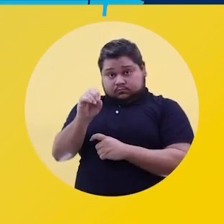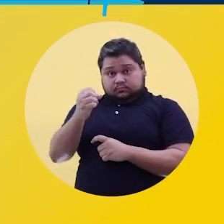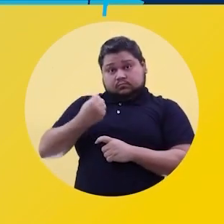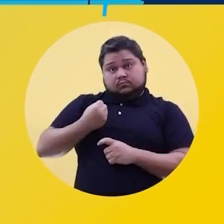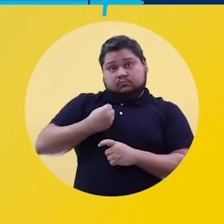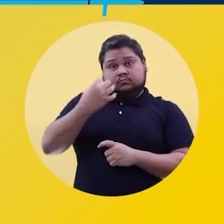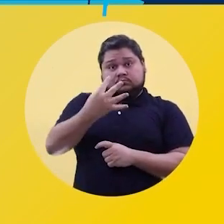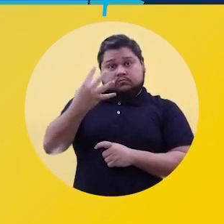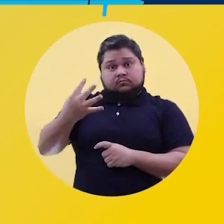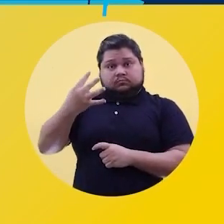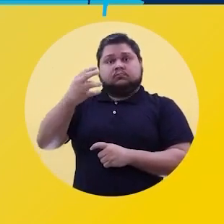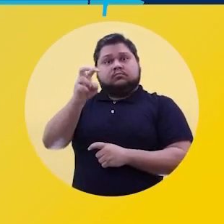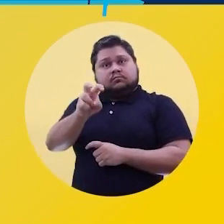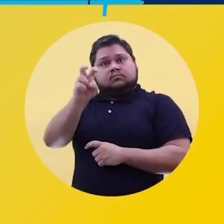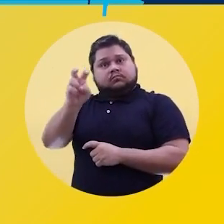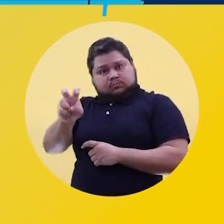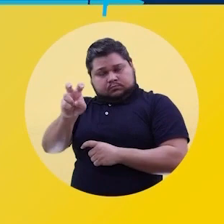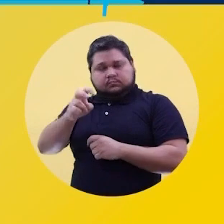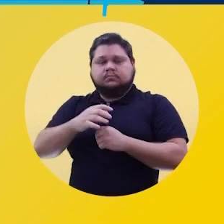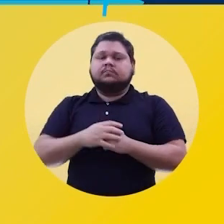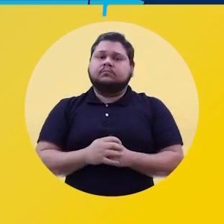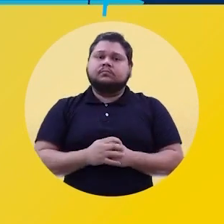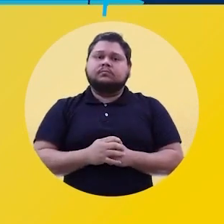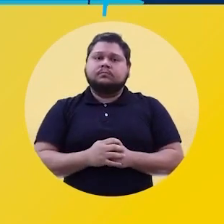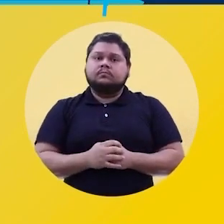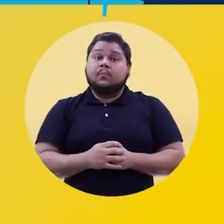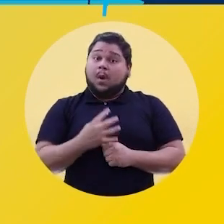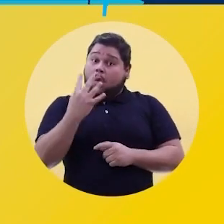isso, vote Doutor Túlio Casado